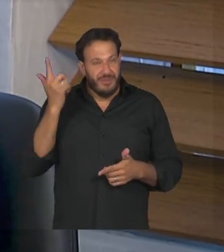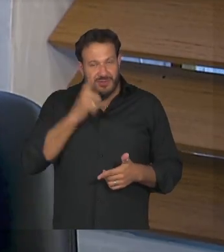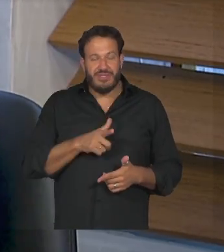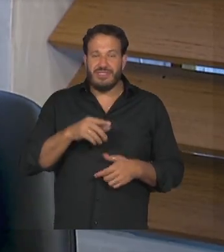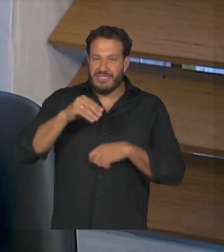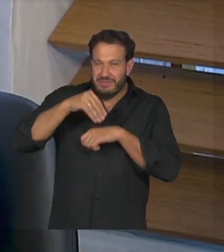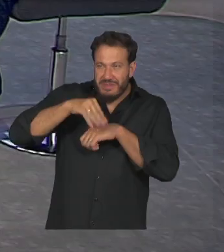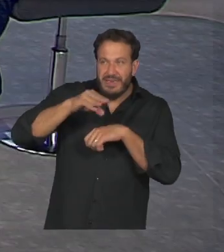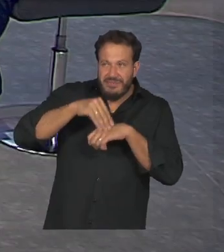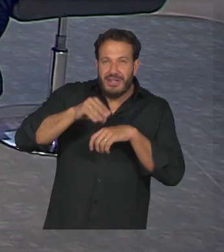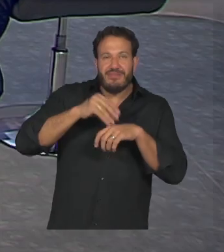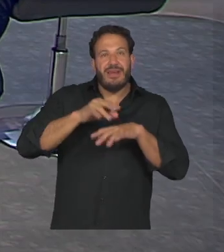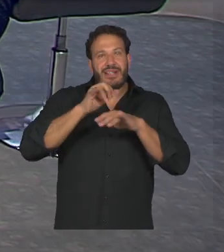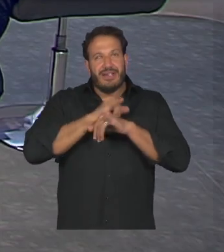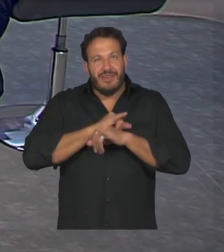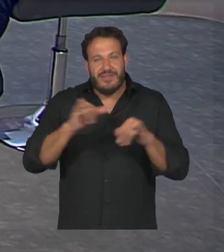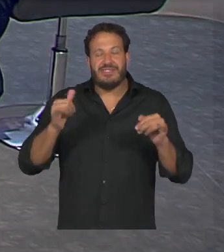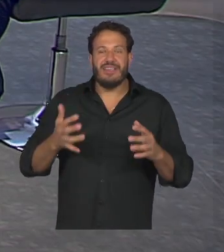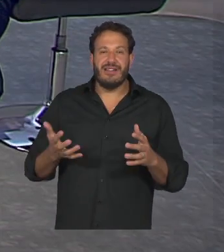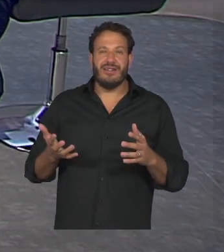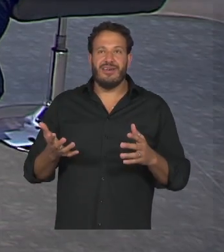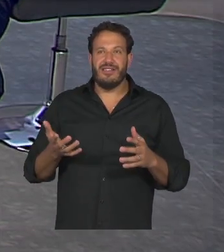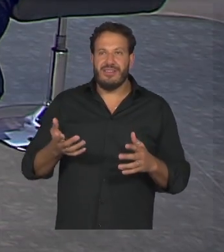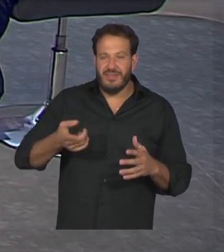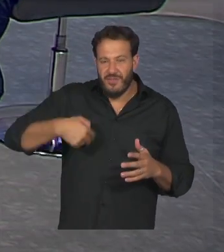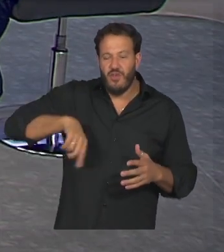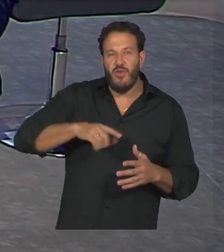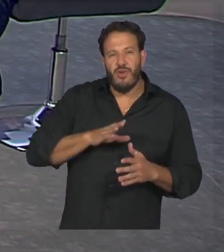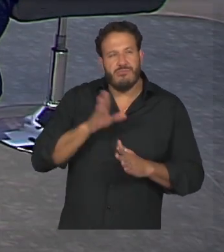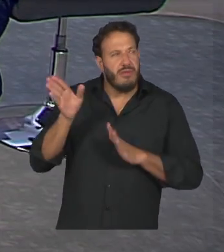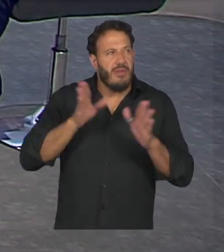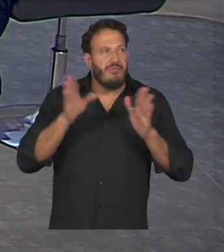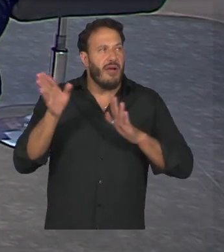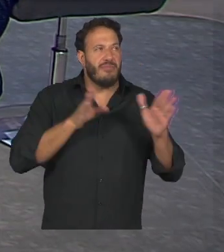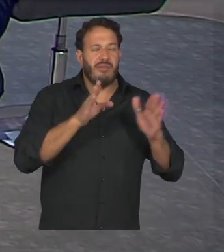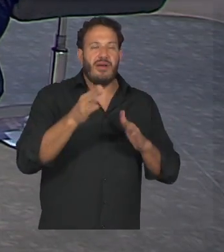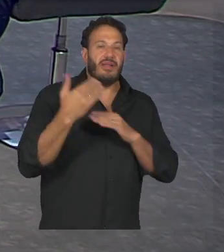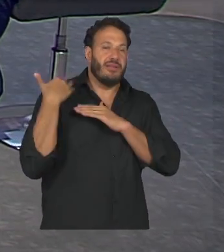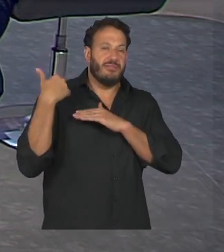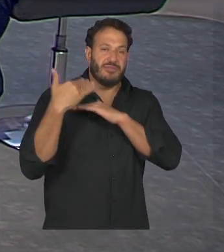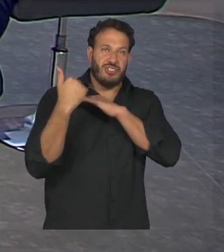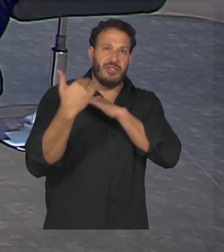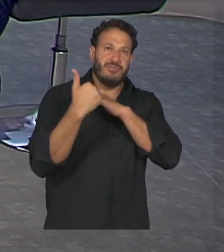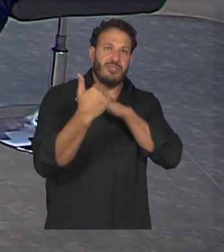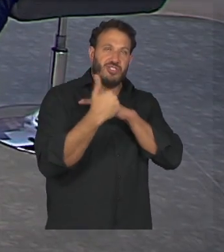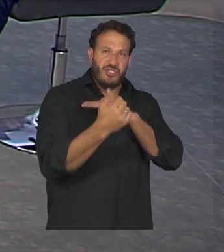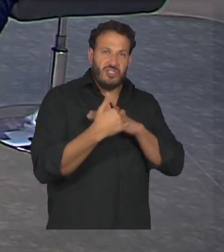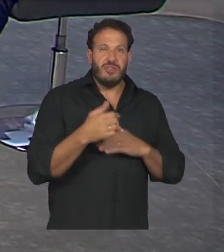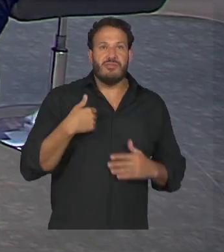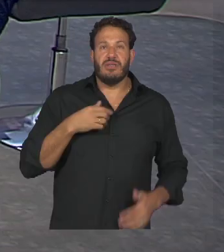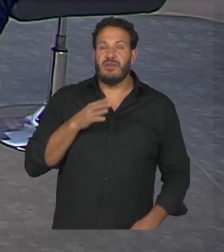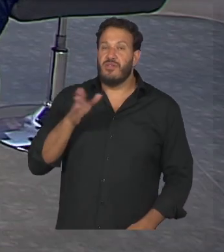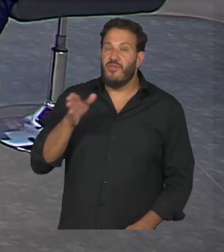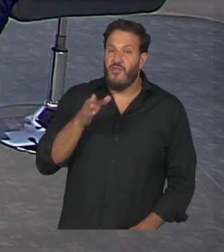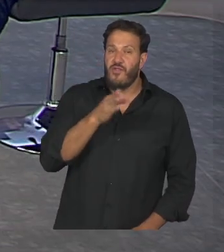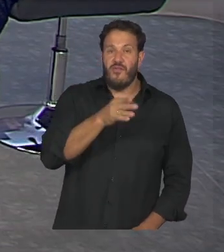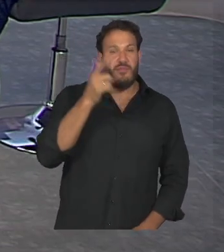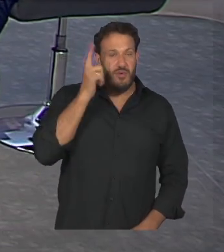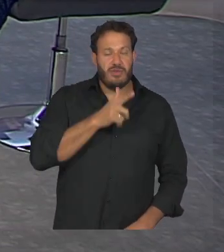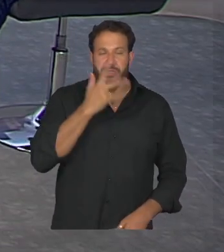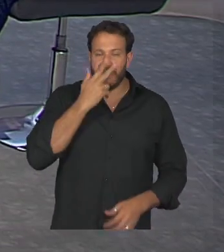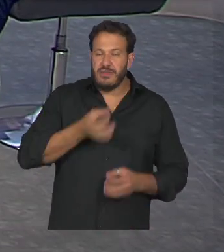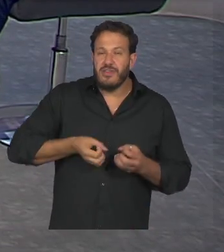falar e e vou em todos os lugares que me chamam porque para levar essa